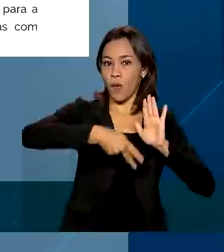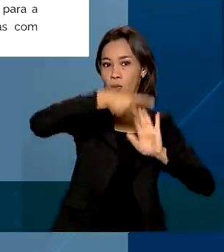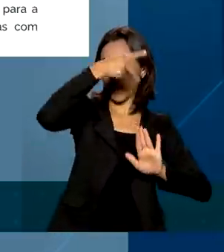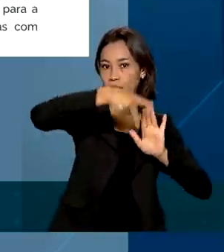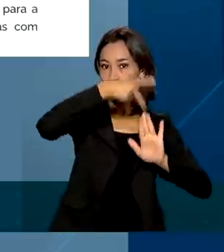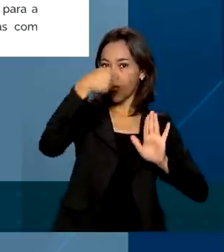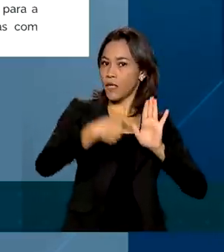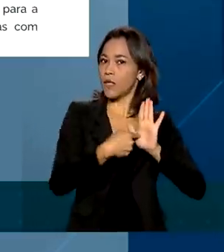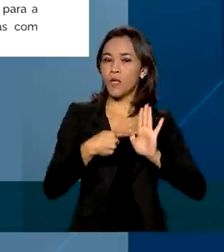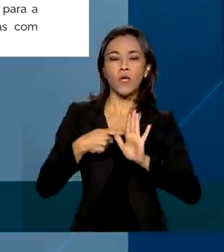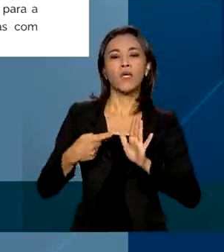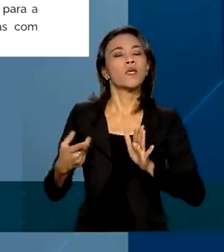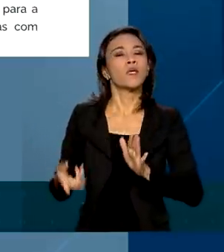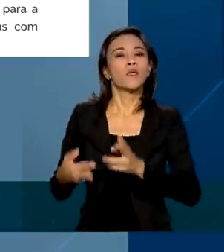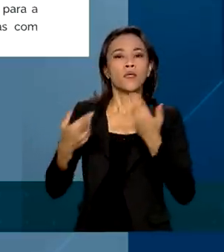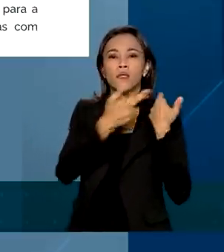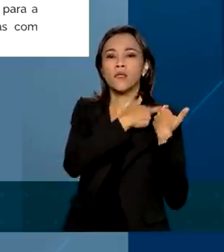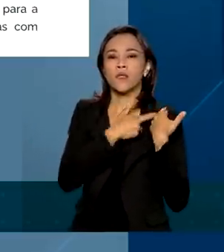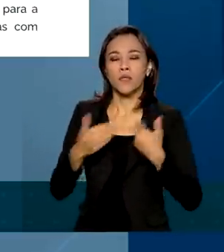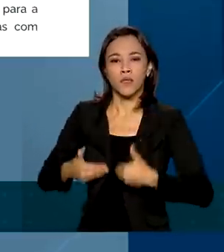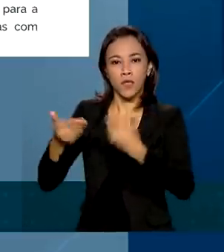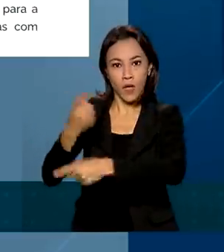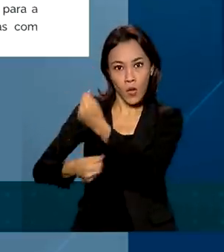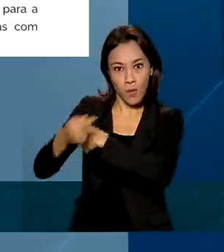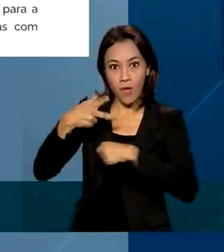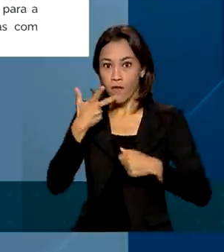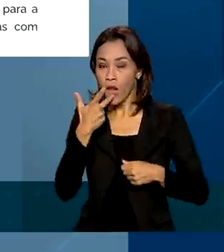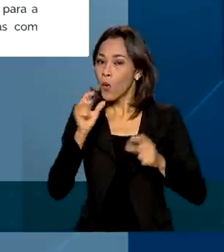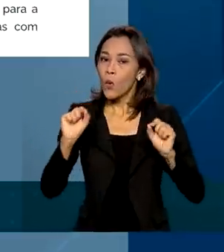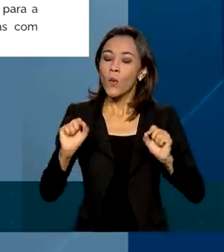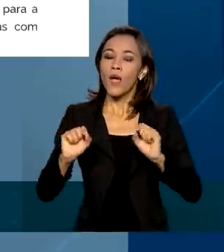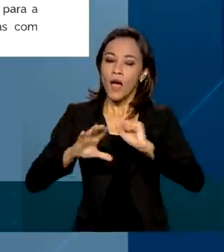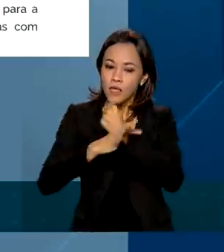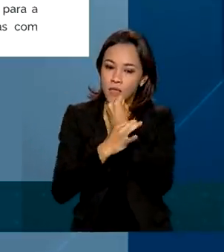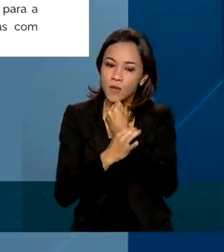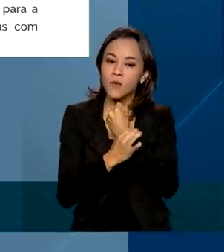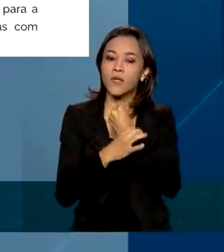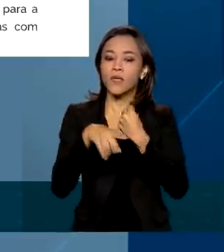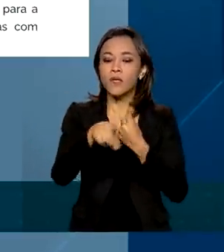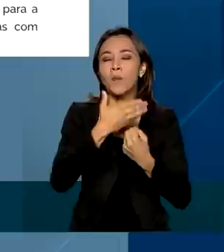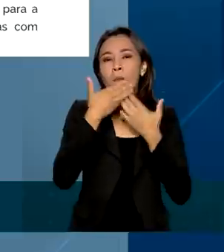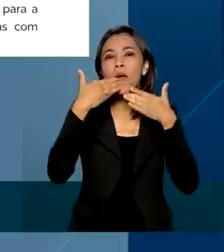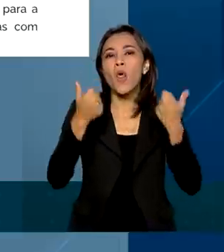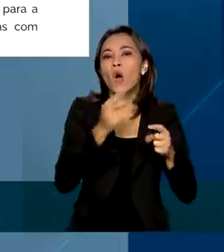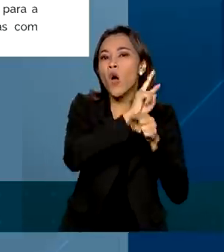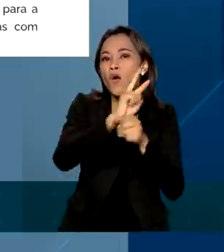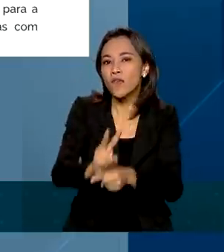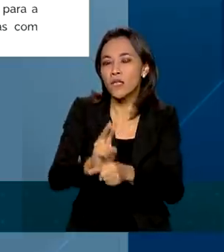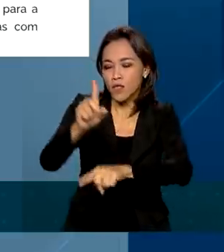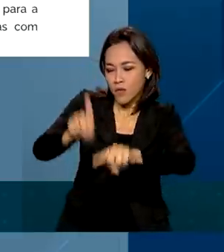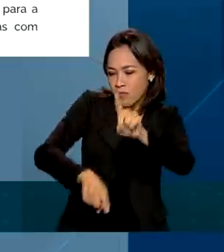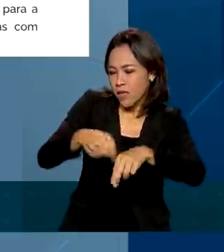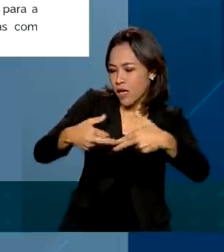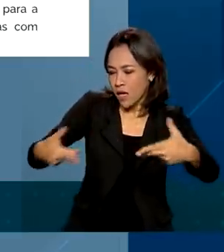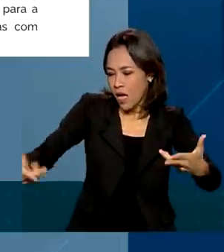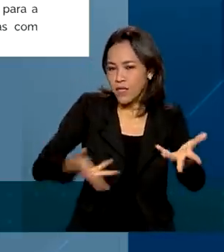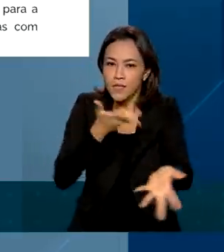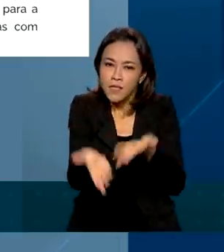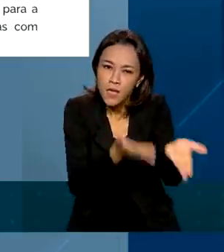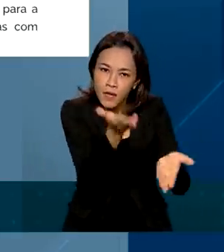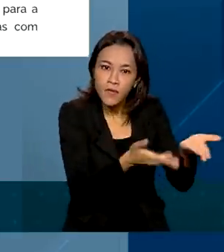autoriza e subsidia a melhoria das taxas de financiamento de bens e serviços